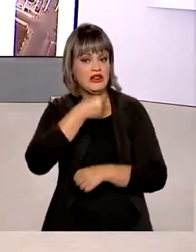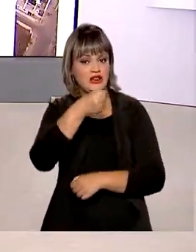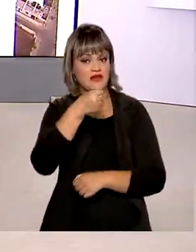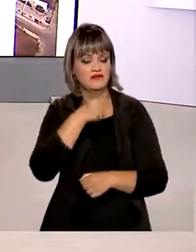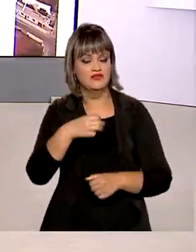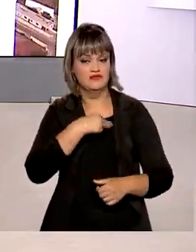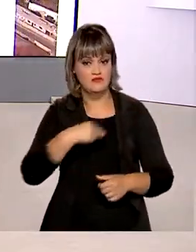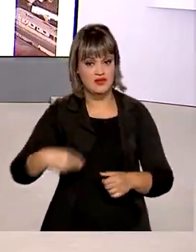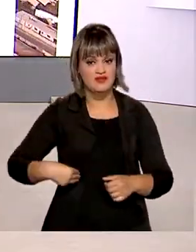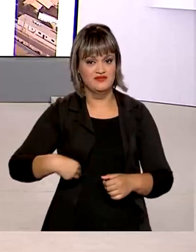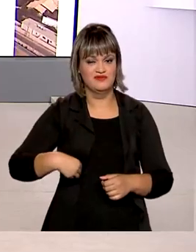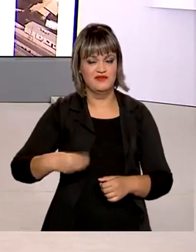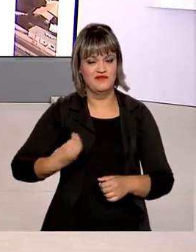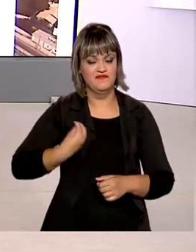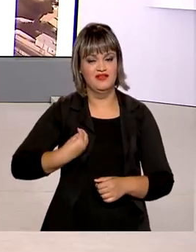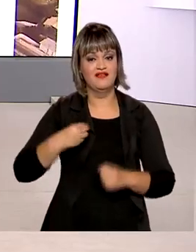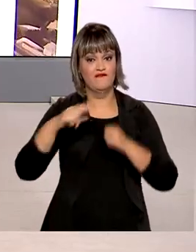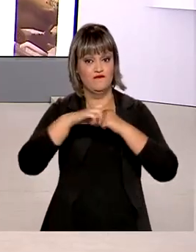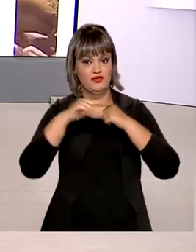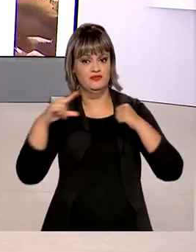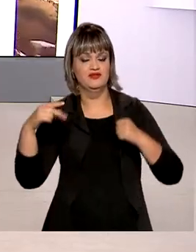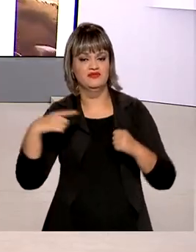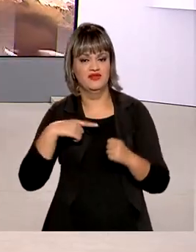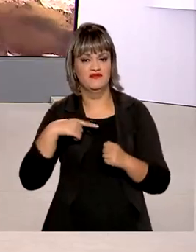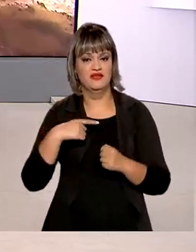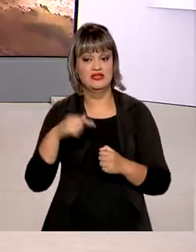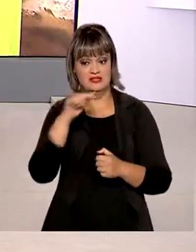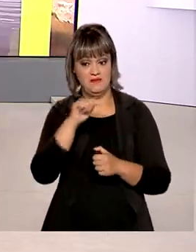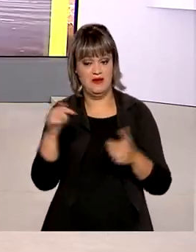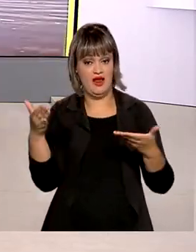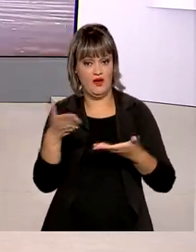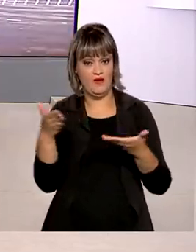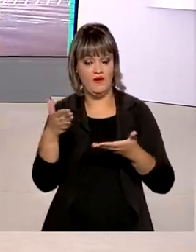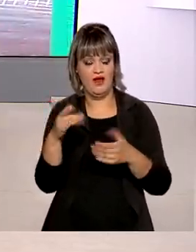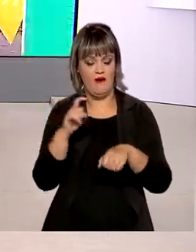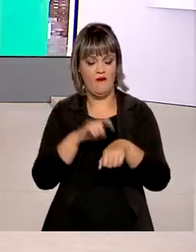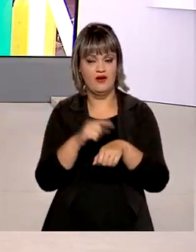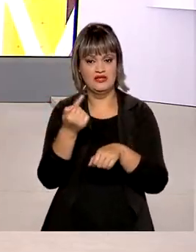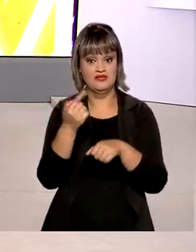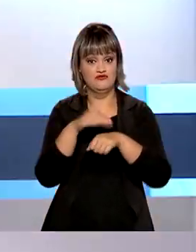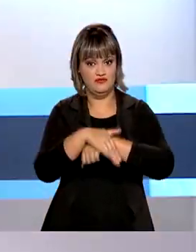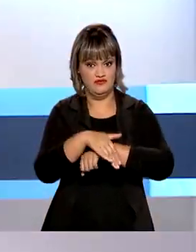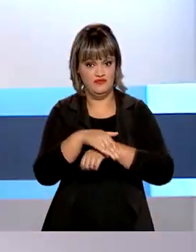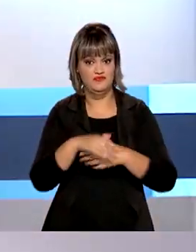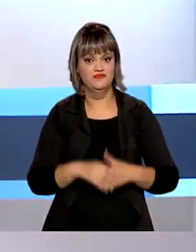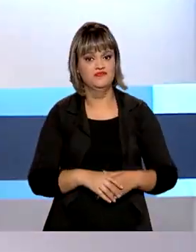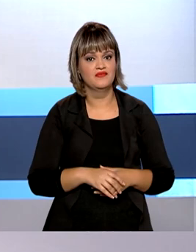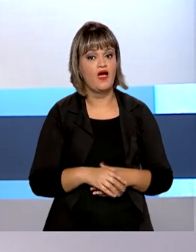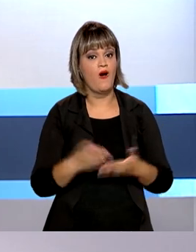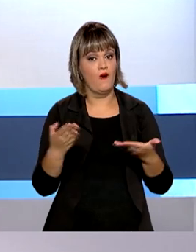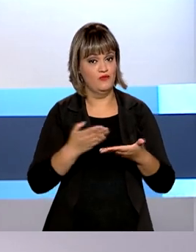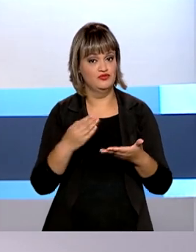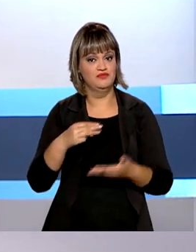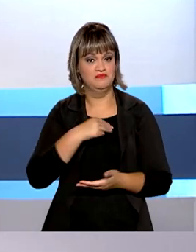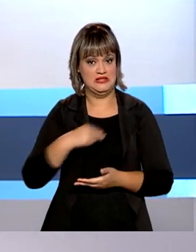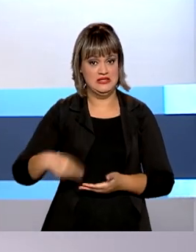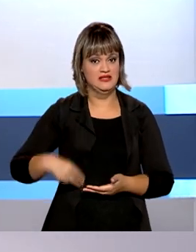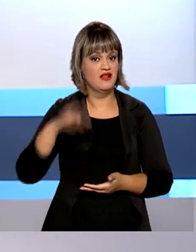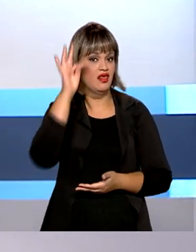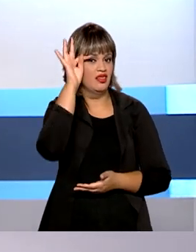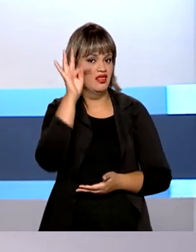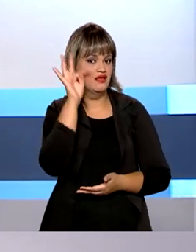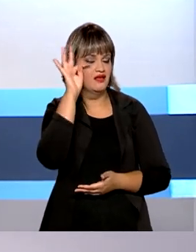ao programa de rádio A Voz do Brasil, que vai ao ar esta semana, às 7 horas da noite. Hoje, a ministra Tereza